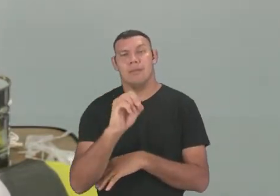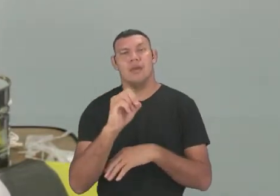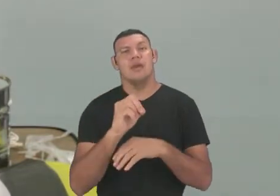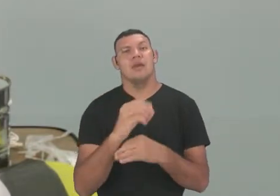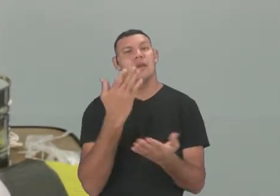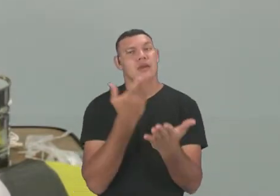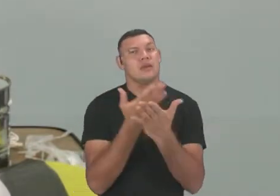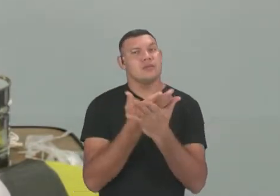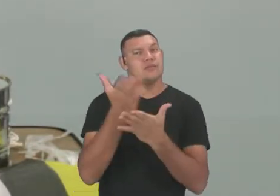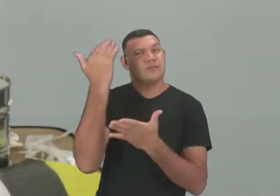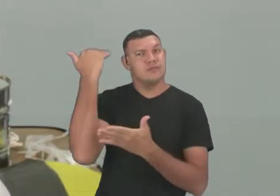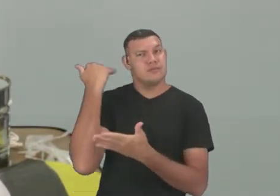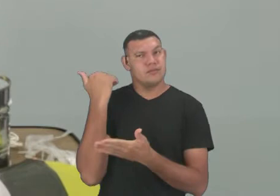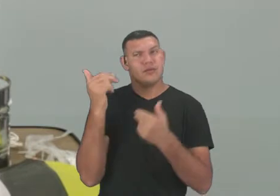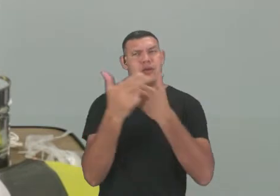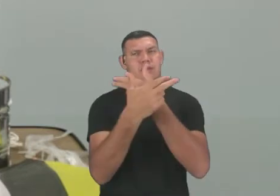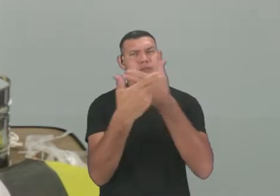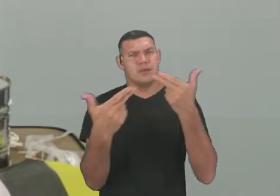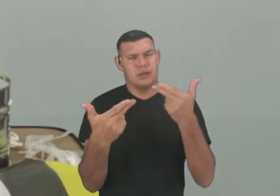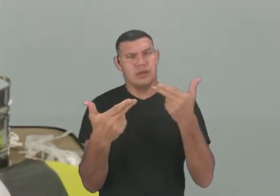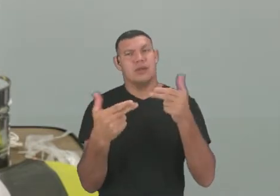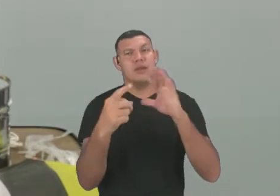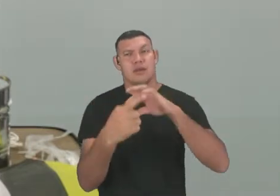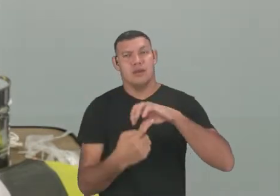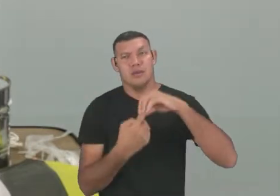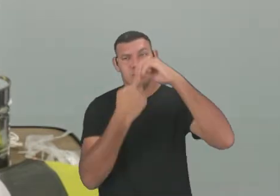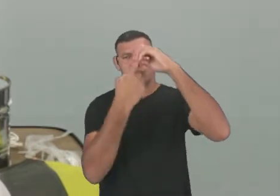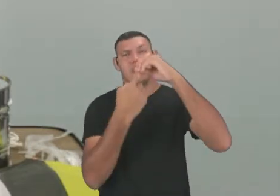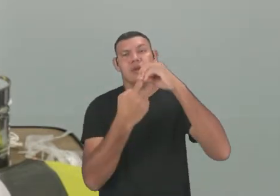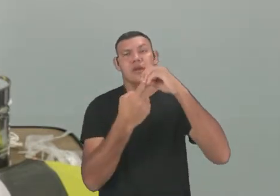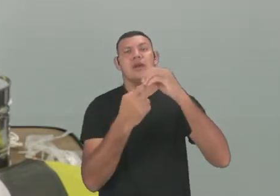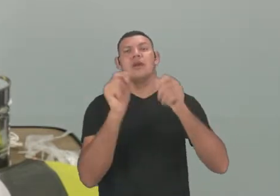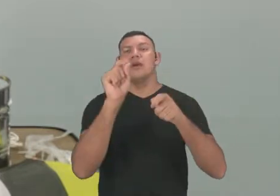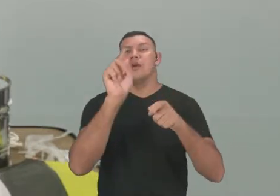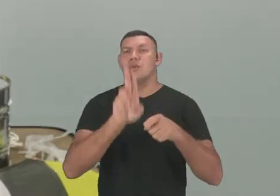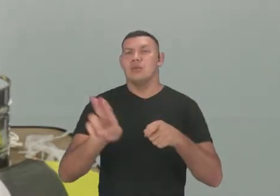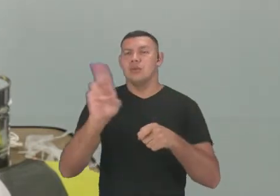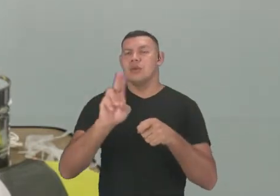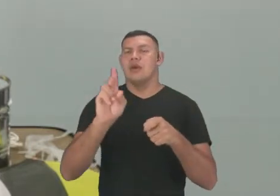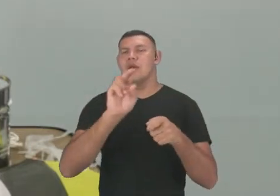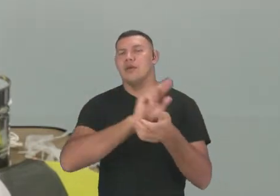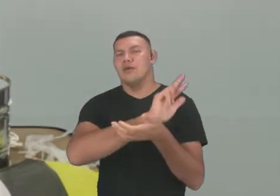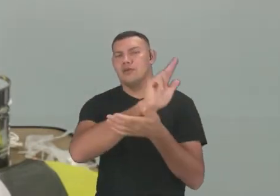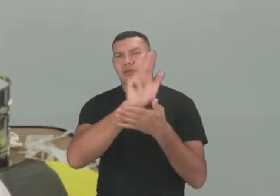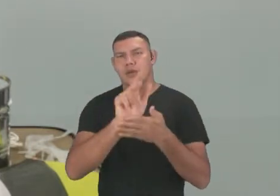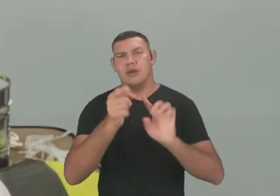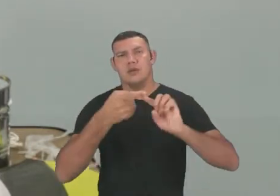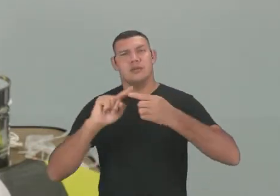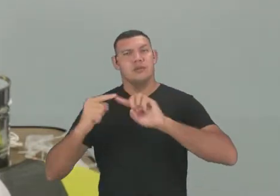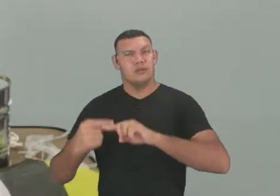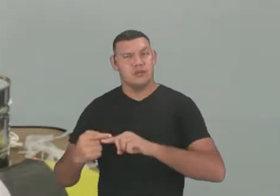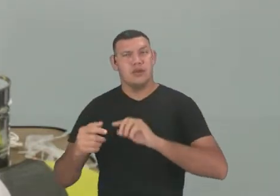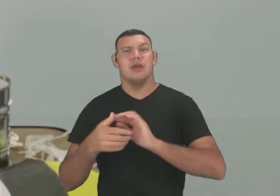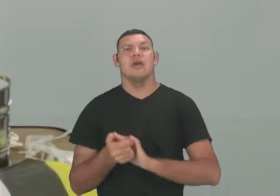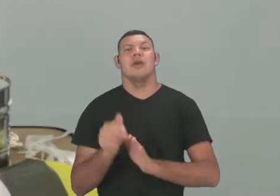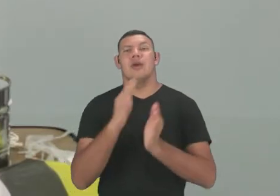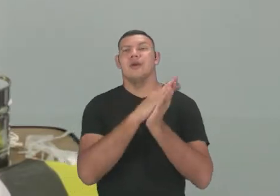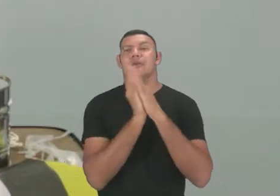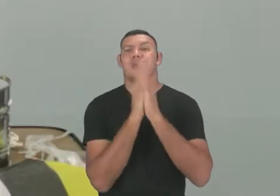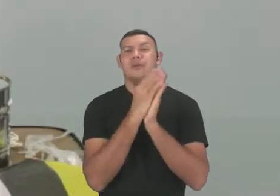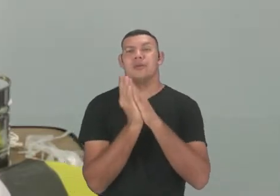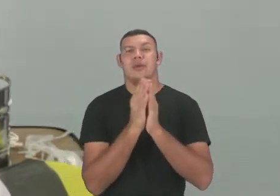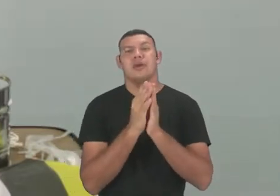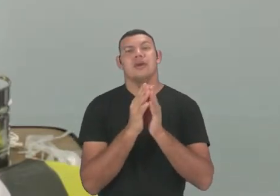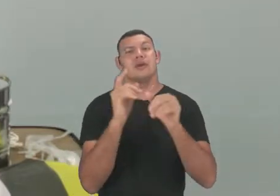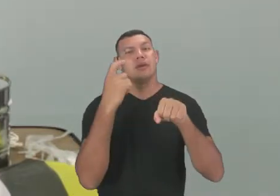passada, um mesmo objeto também pode ser feito a partir de outros. Essa aqui é uma boneca de plástico, a